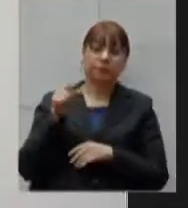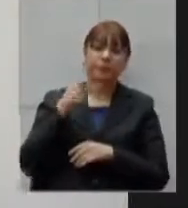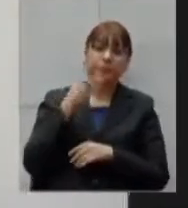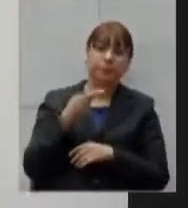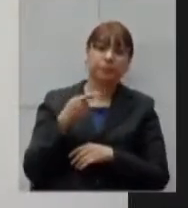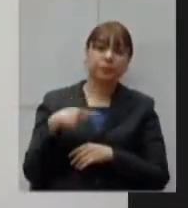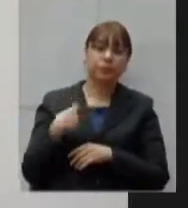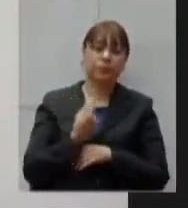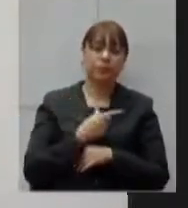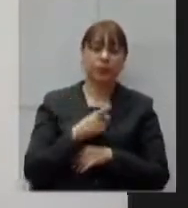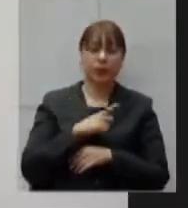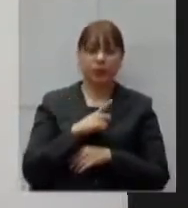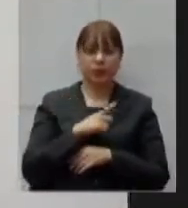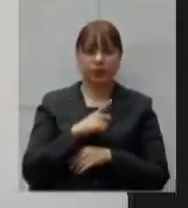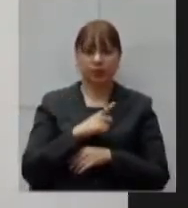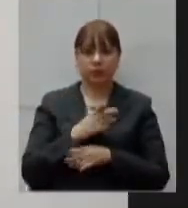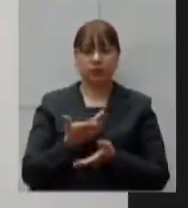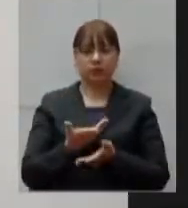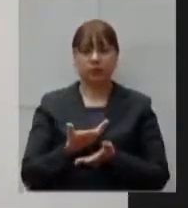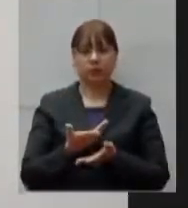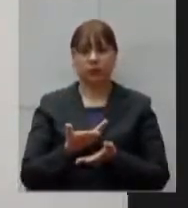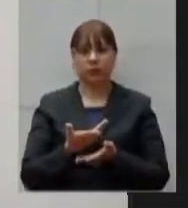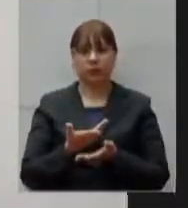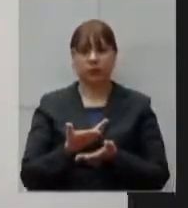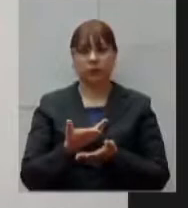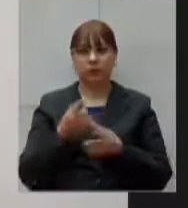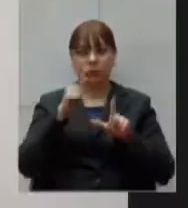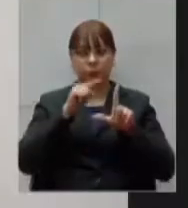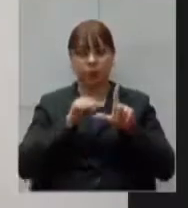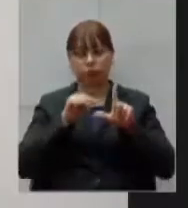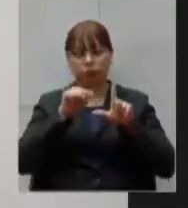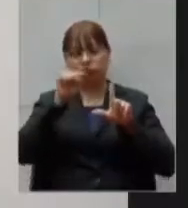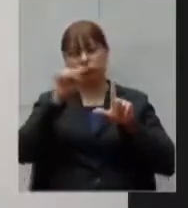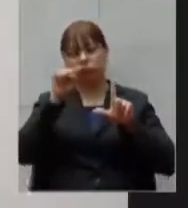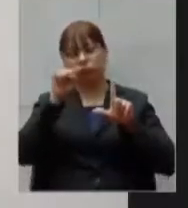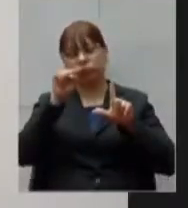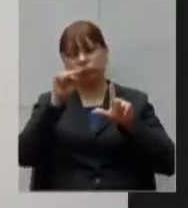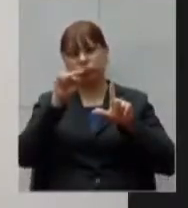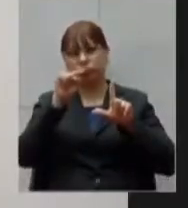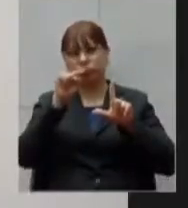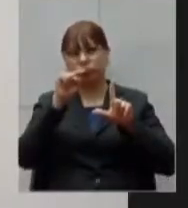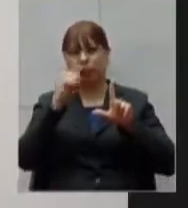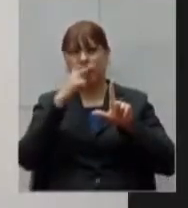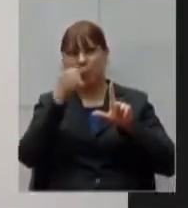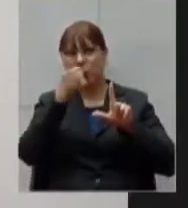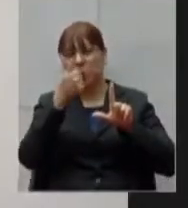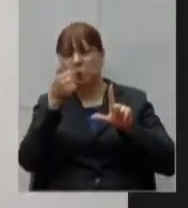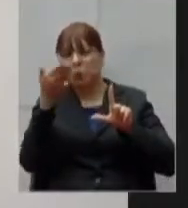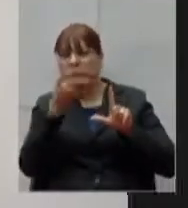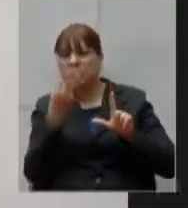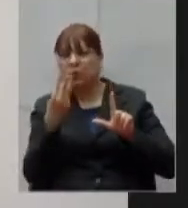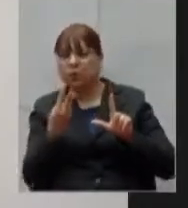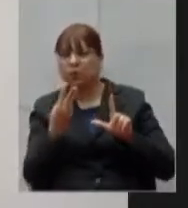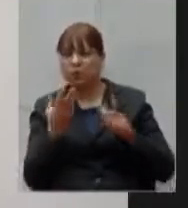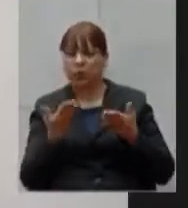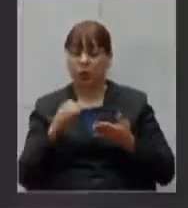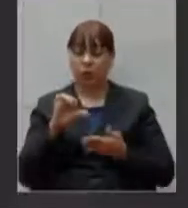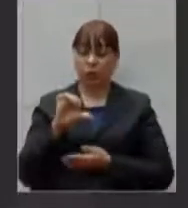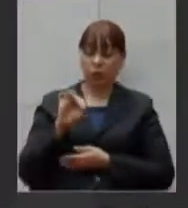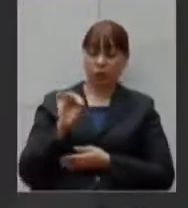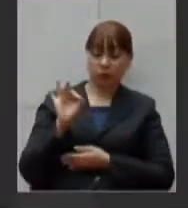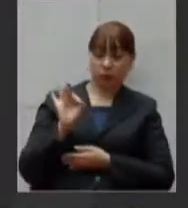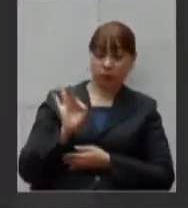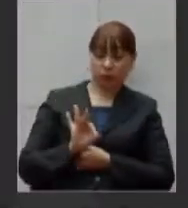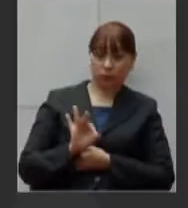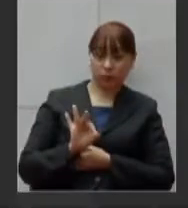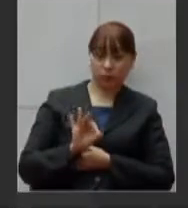terço inferior da rampa da subida da curva exatamente quando estamos com 90% de leitos